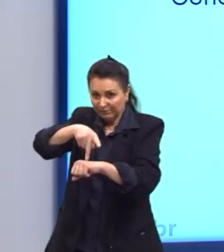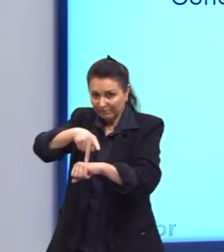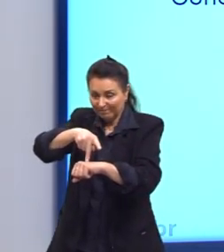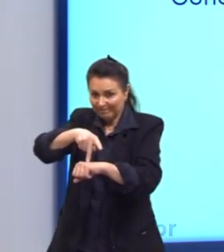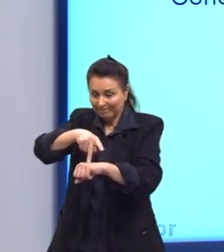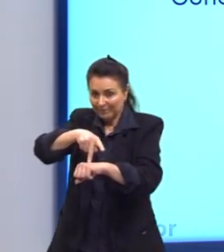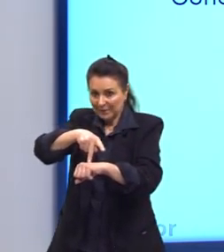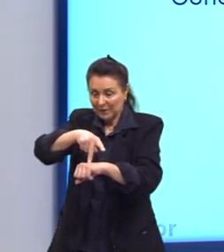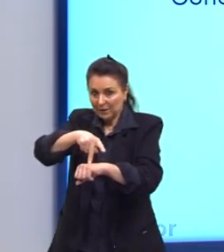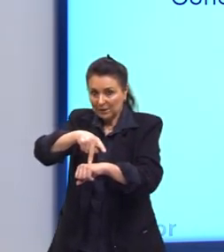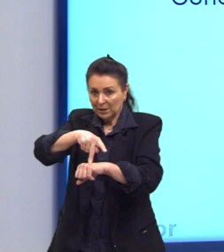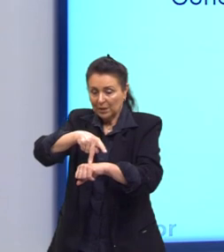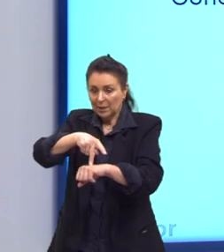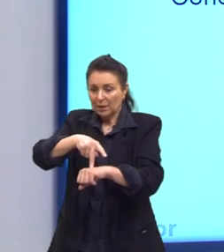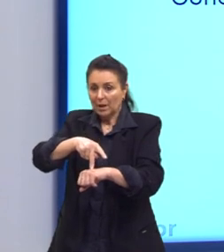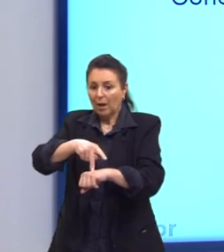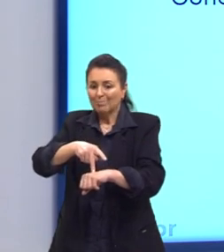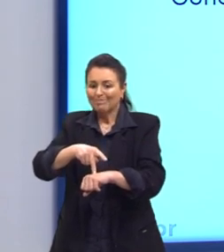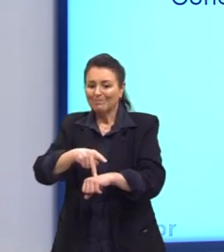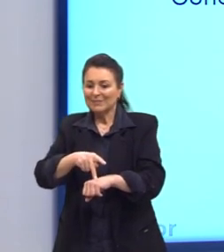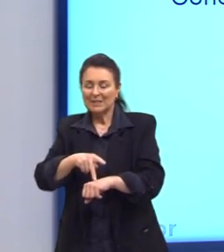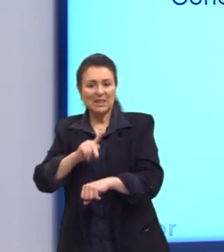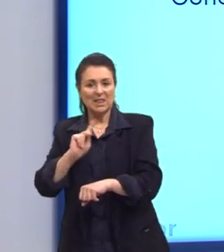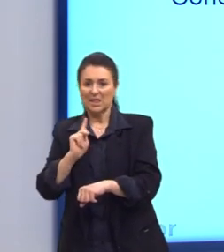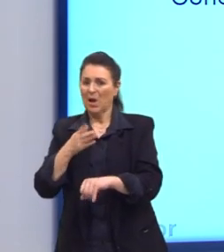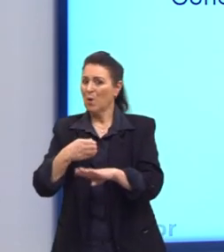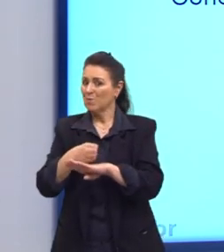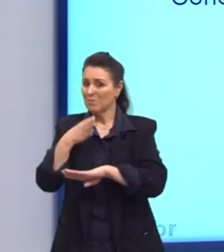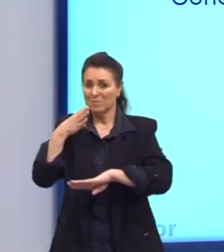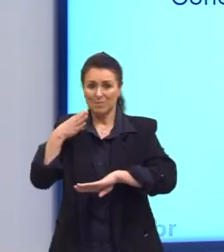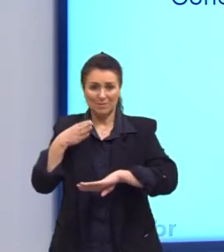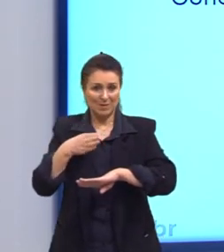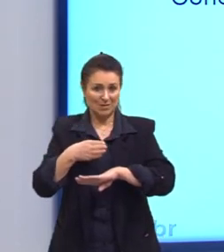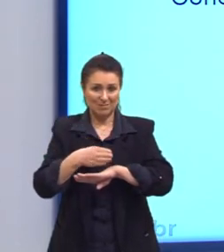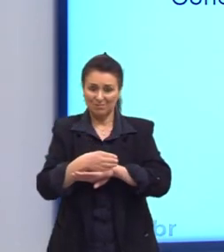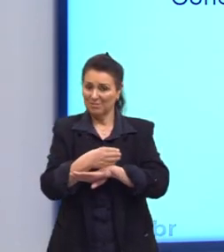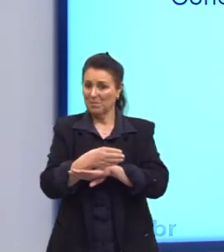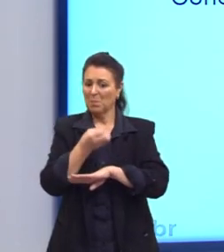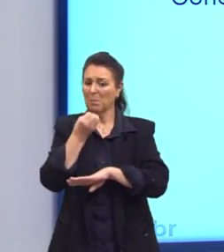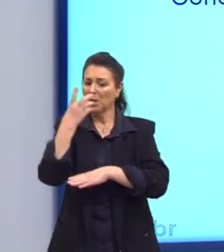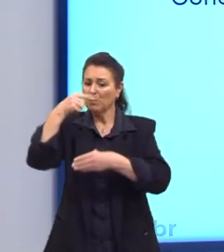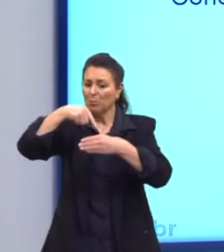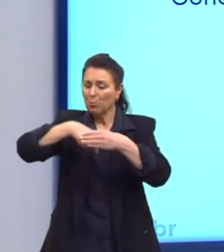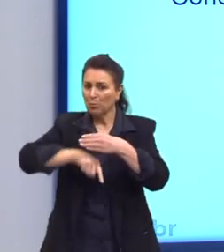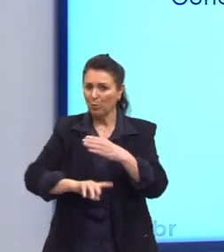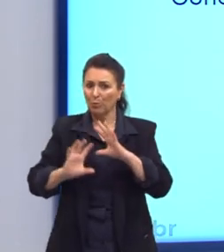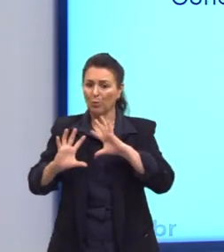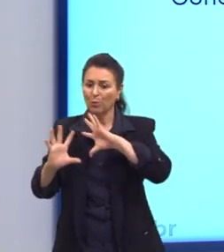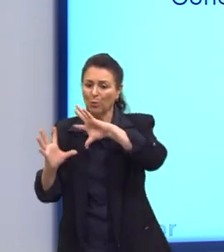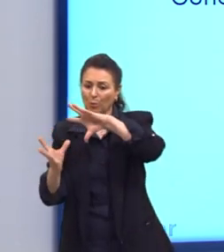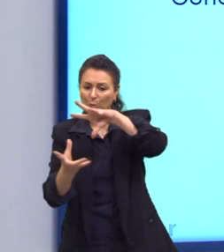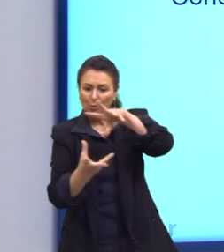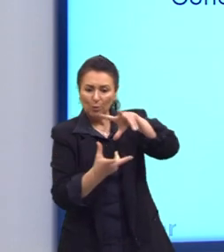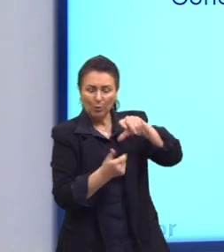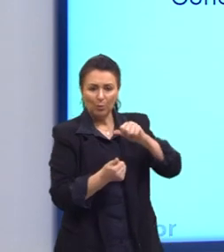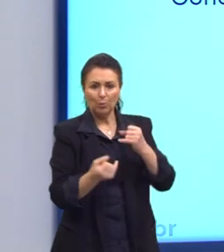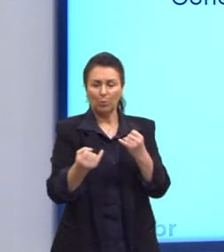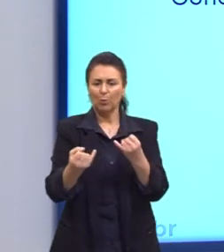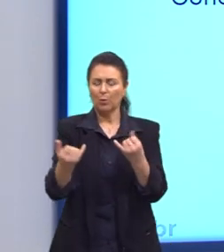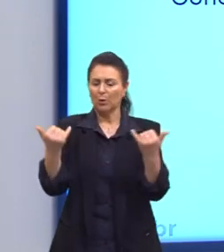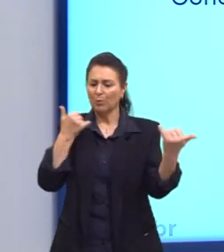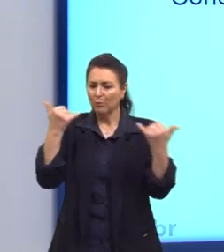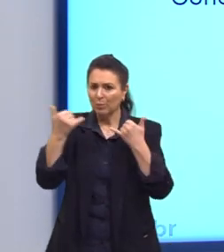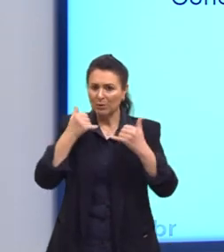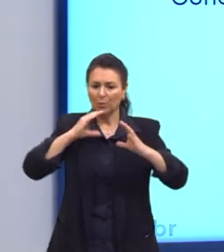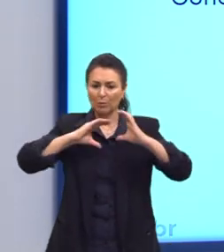foram, digamos assim, beneficiados pela globalização de informação, de transportes, ou